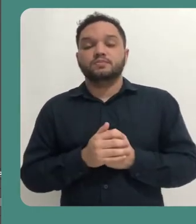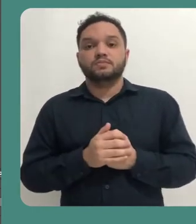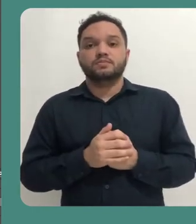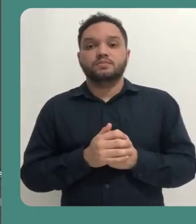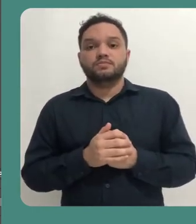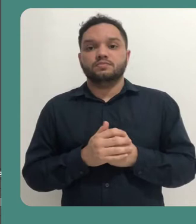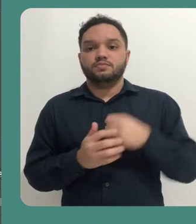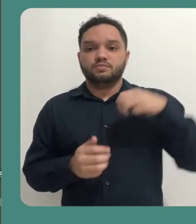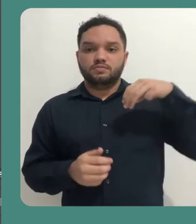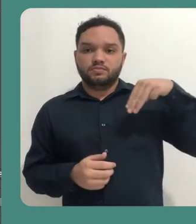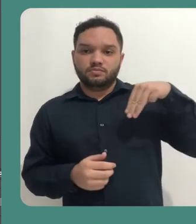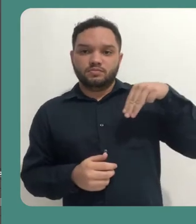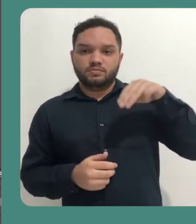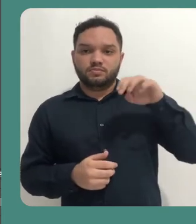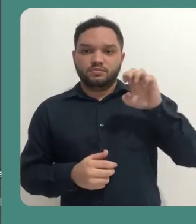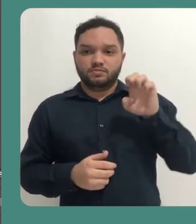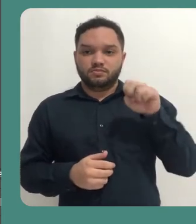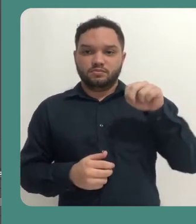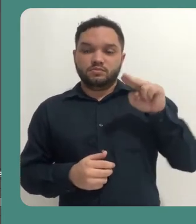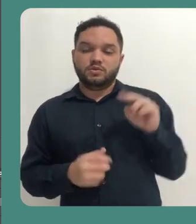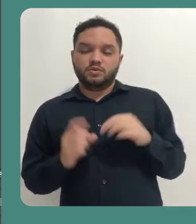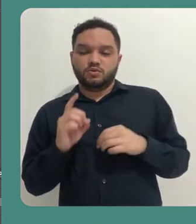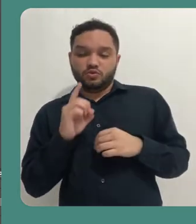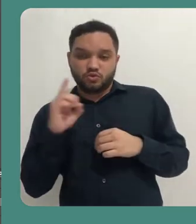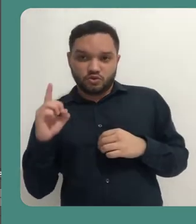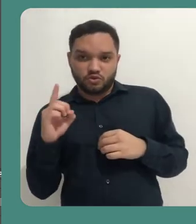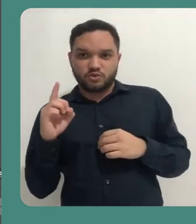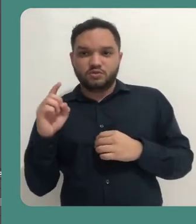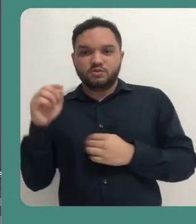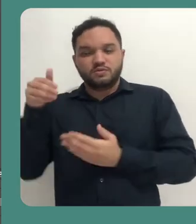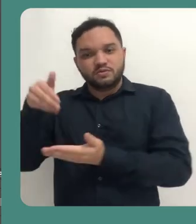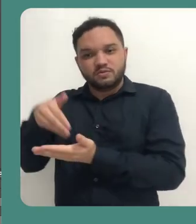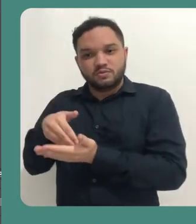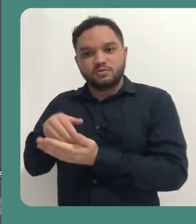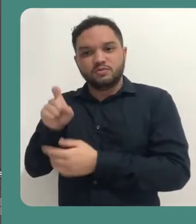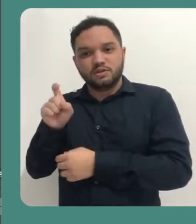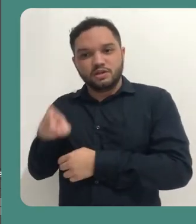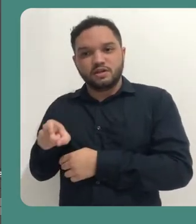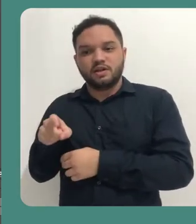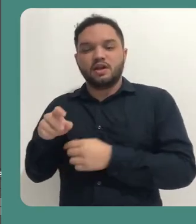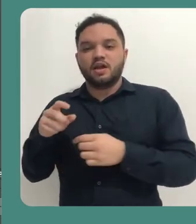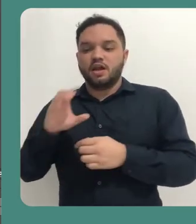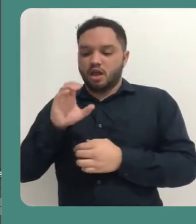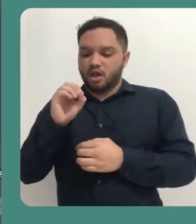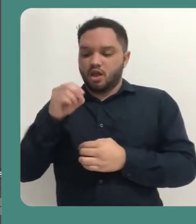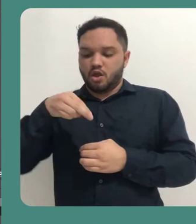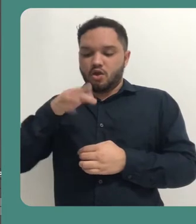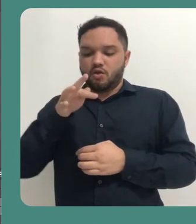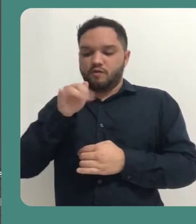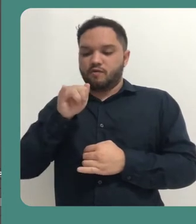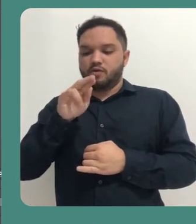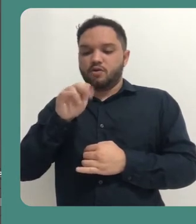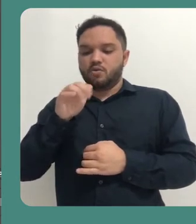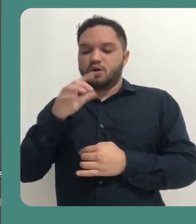Então, aqui nos menus no canto inferior direito, você deve clicar em configurações.